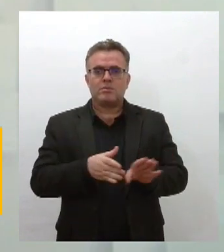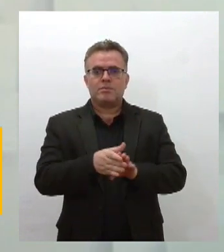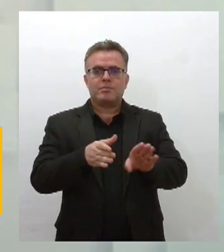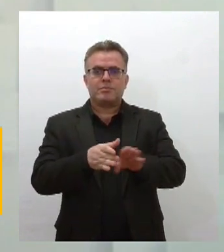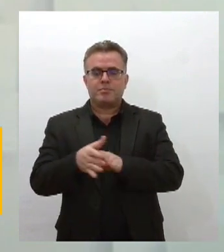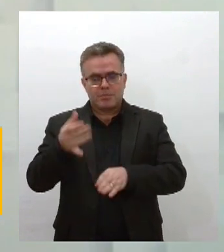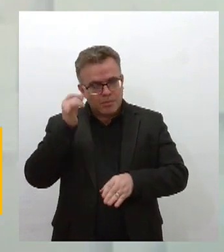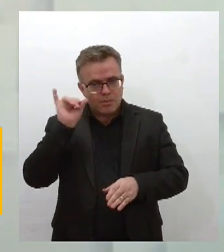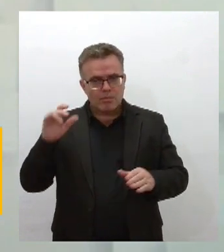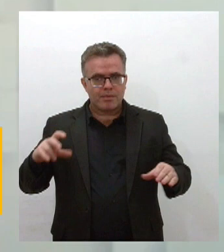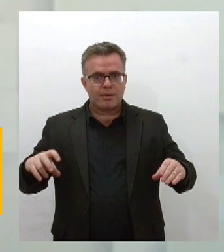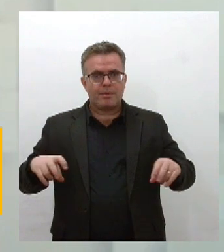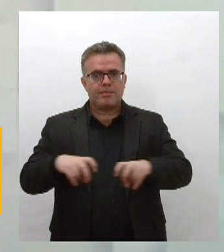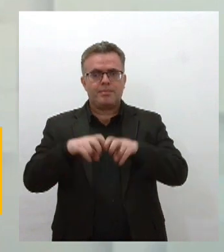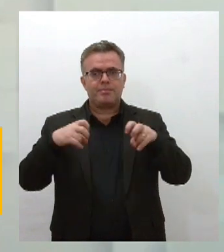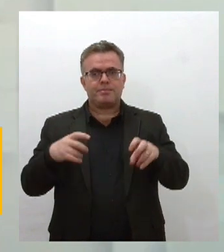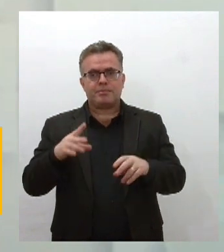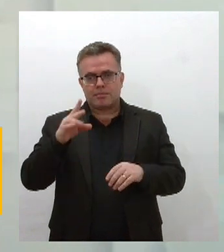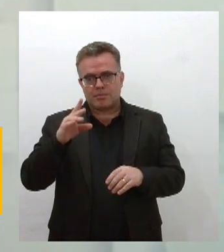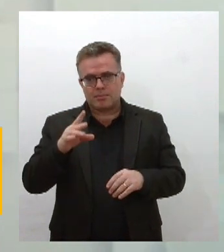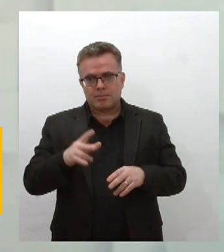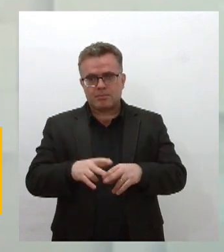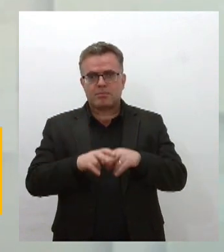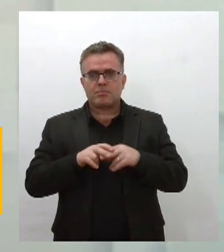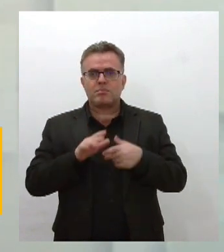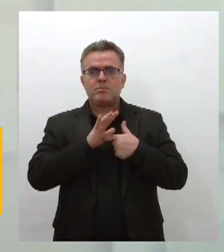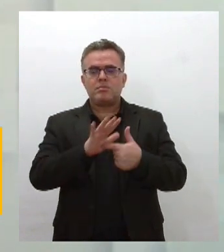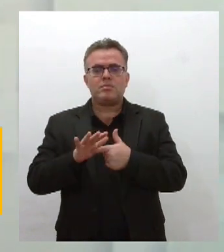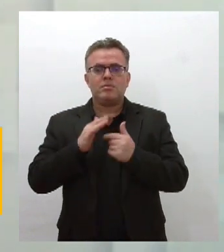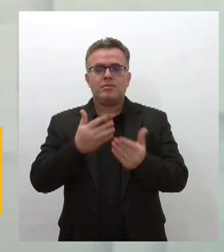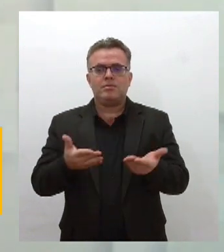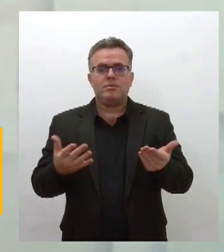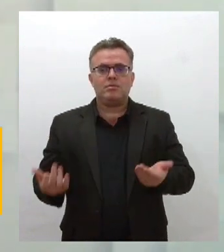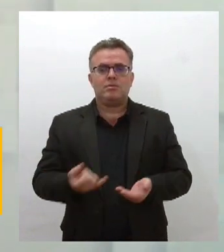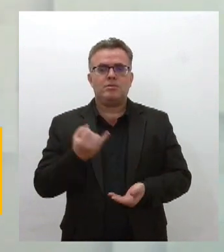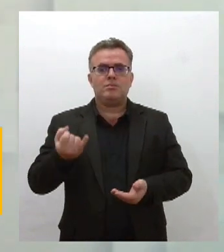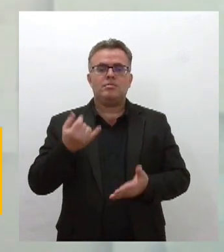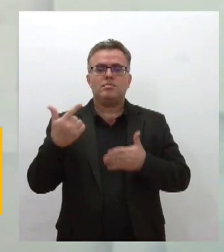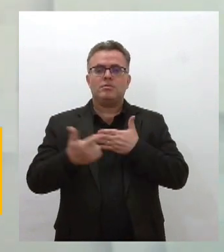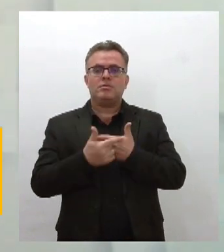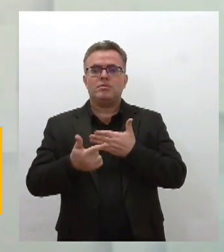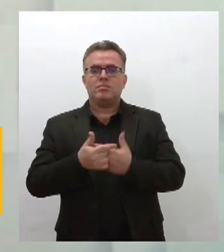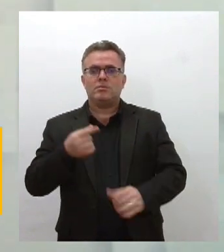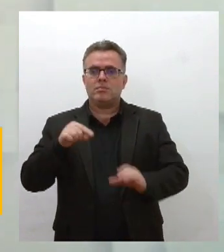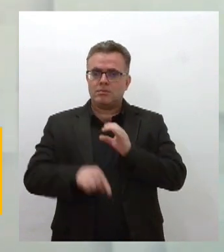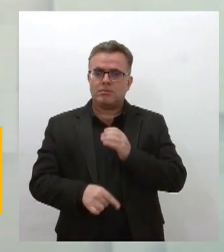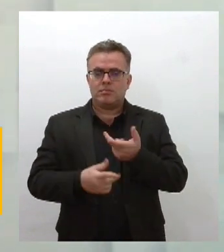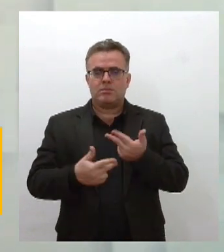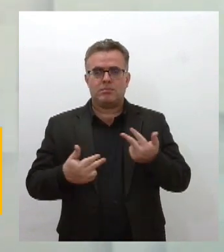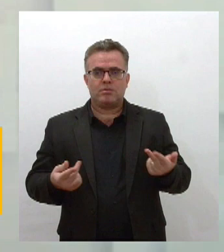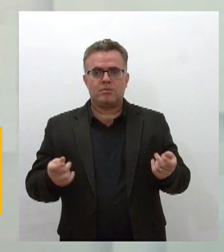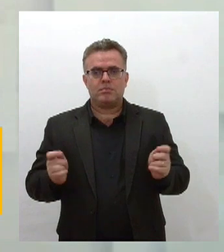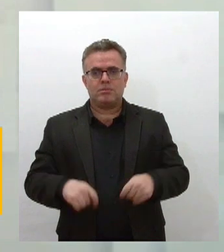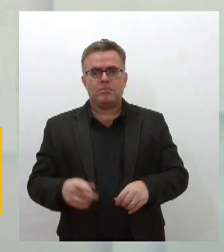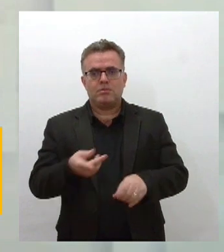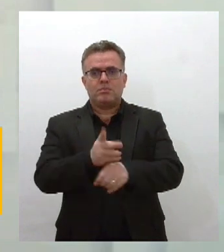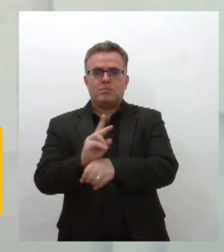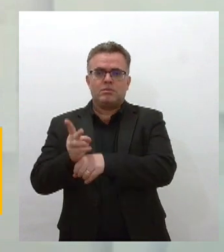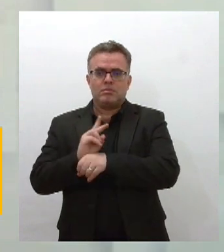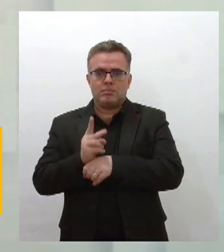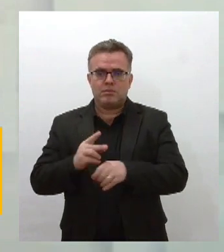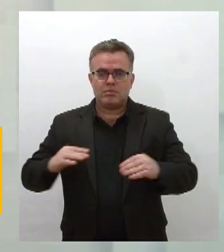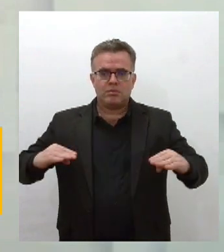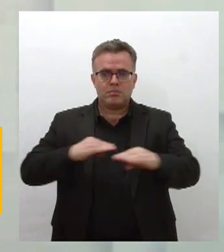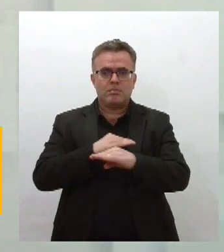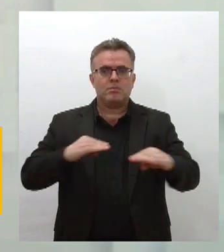Por isso, esse gancho aí no assunto, Tiago. O papel do Agente de Trânsito vai além de organizar e fiscalizar o cometimento de infrações.